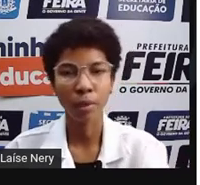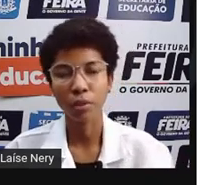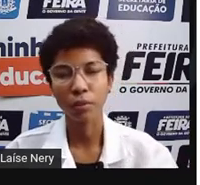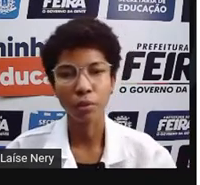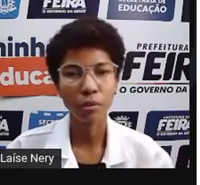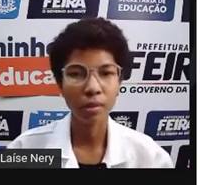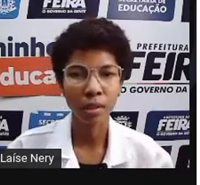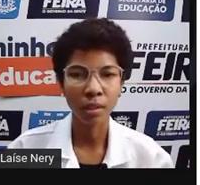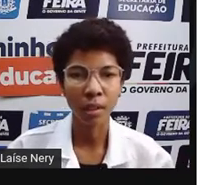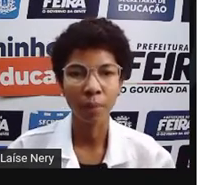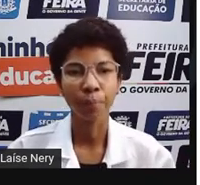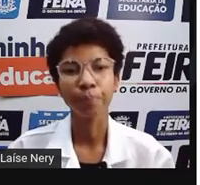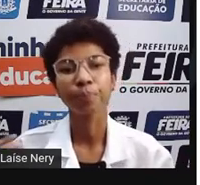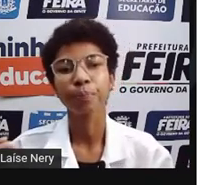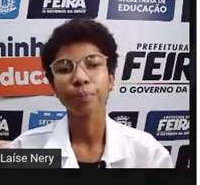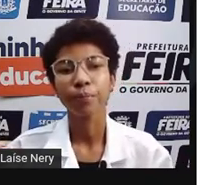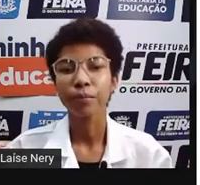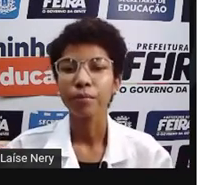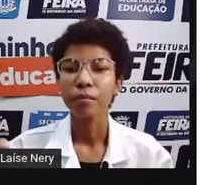eletrodoméstico de cozinha,